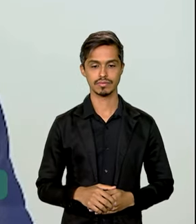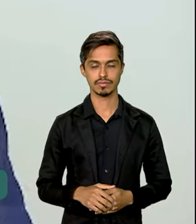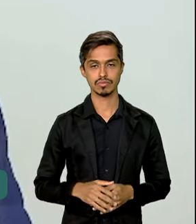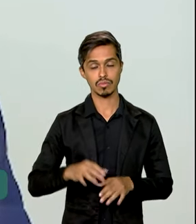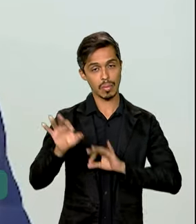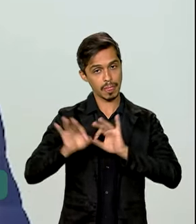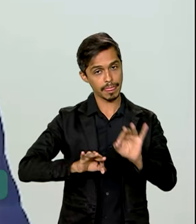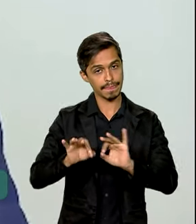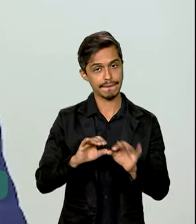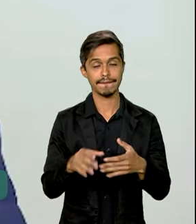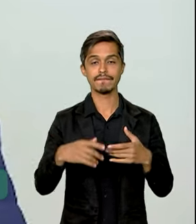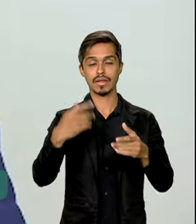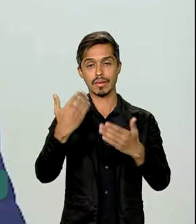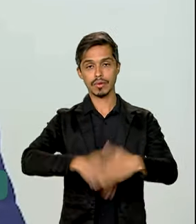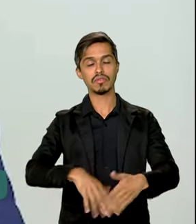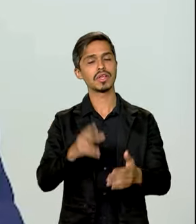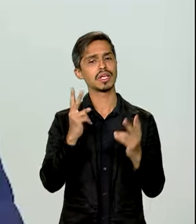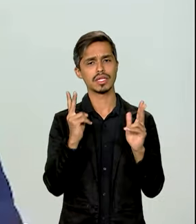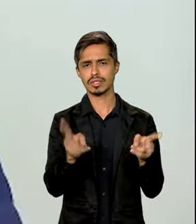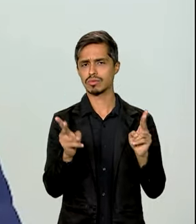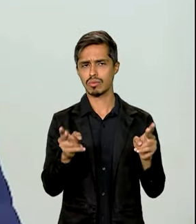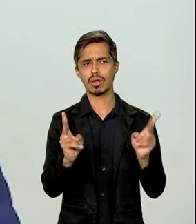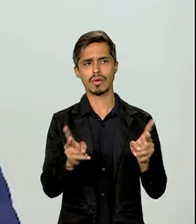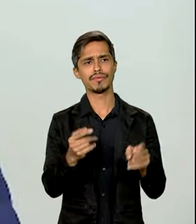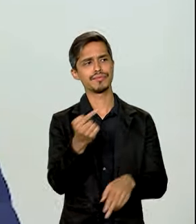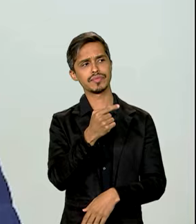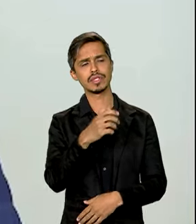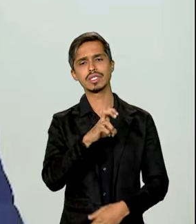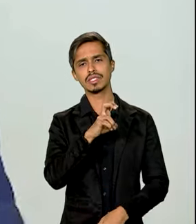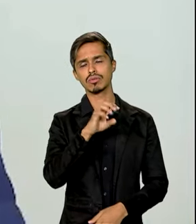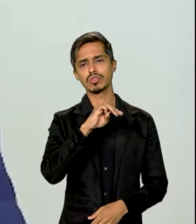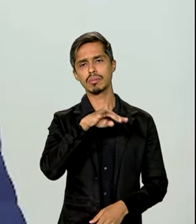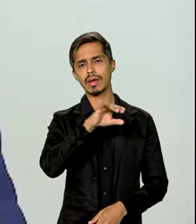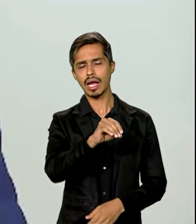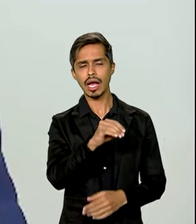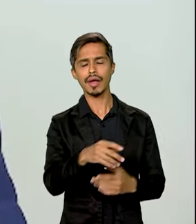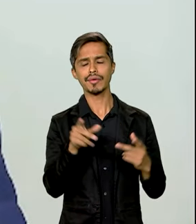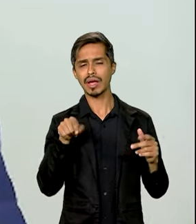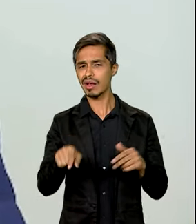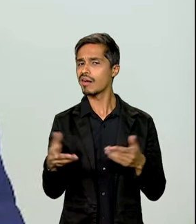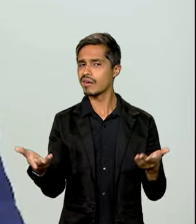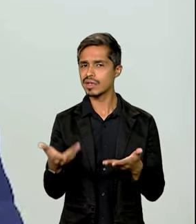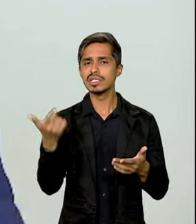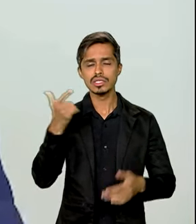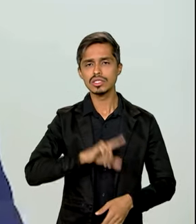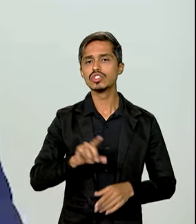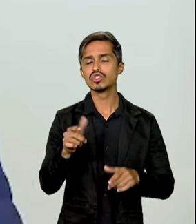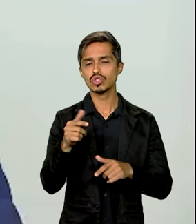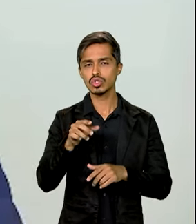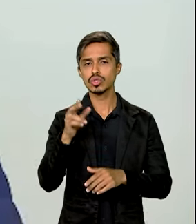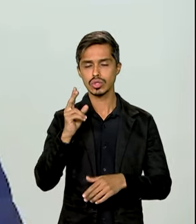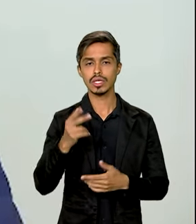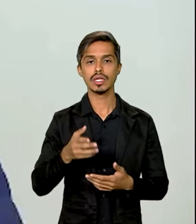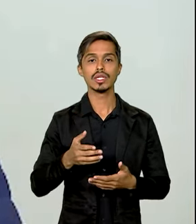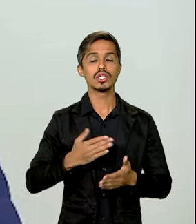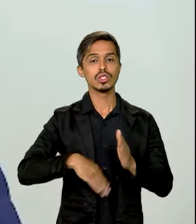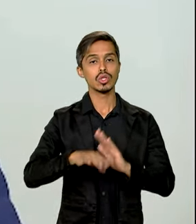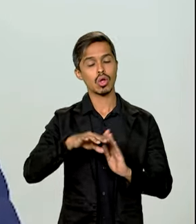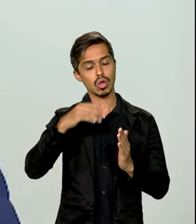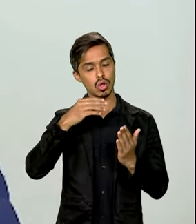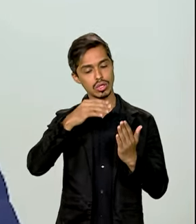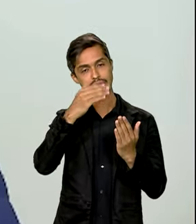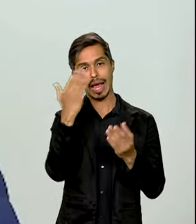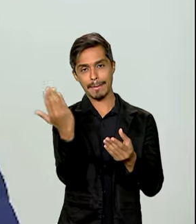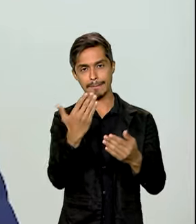logística da prova vai ser a mesma do que estava previsto para 5 de maio. Nós fizemos uma verificação de todos os malotes